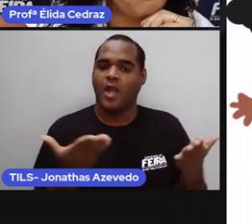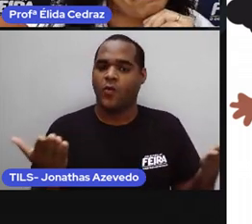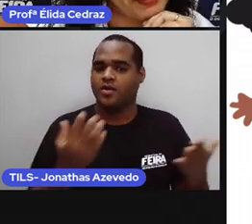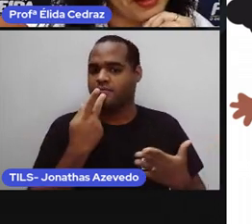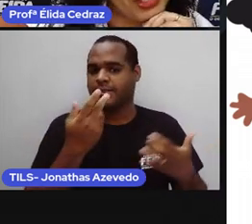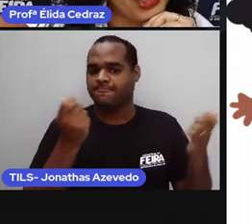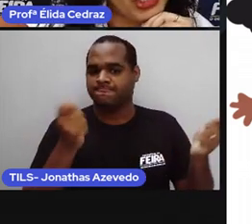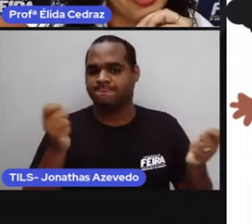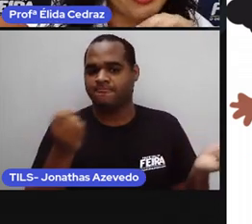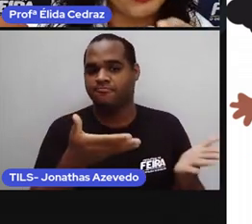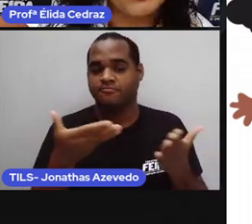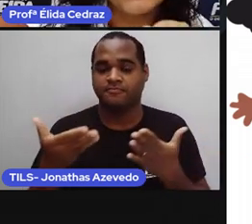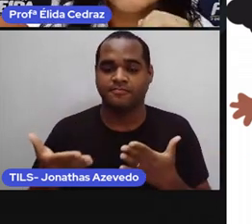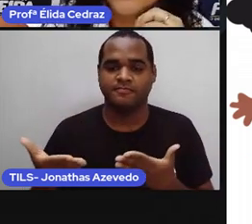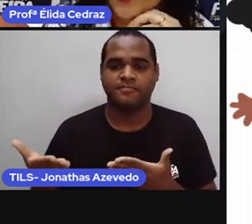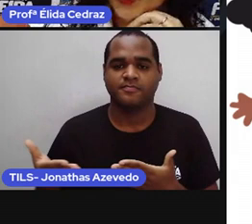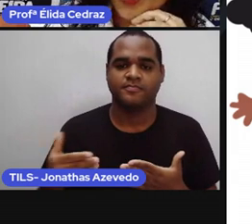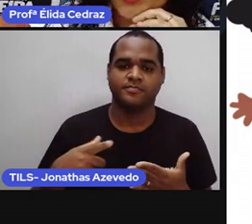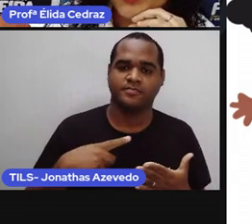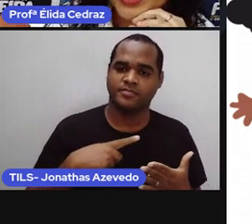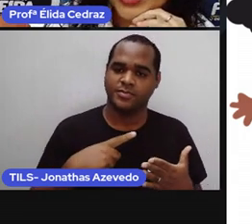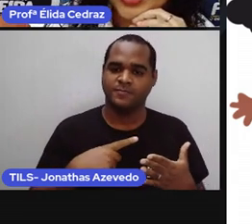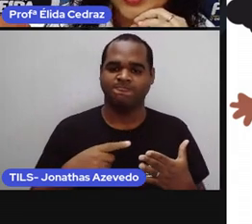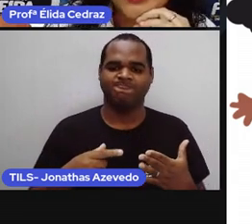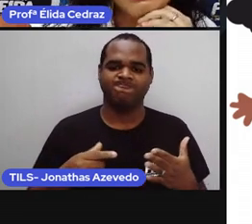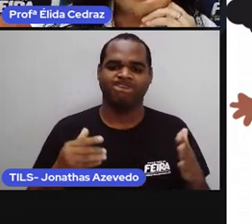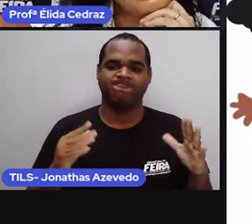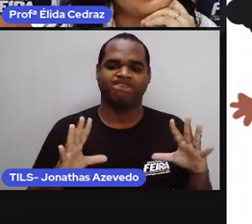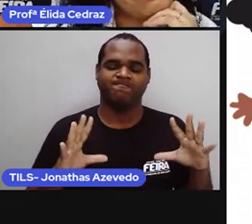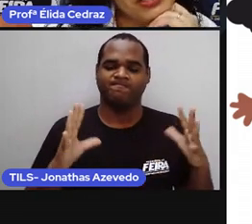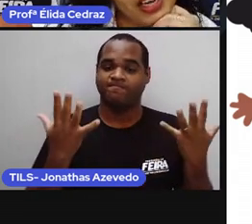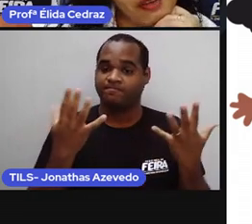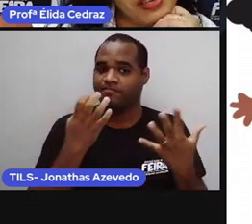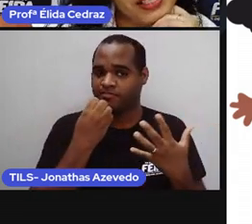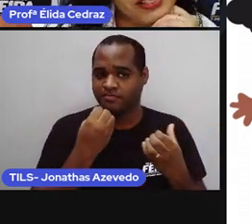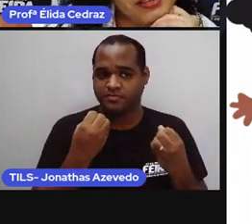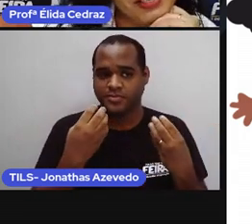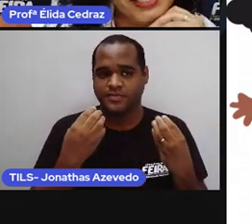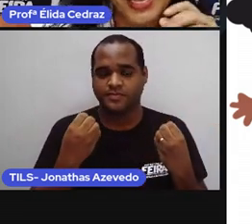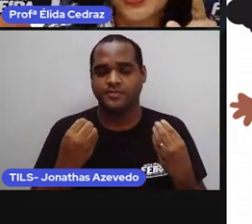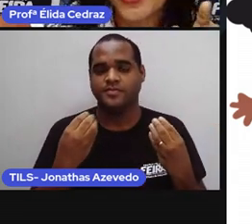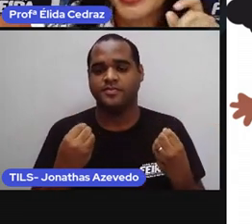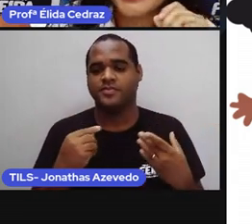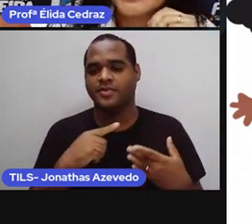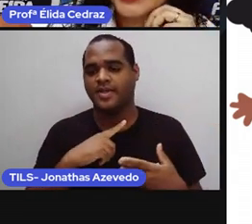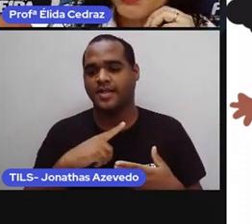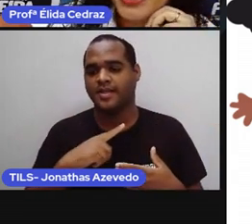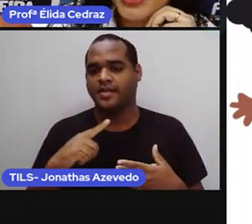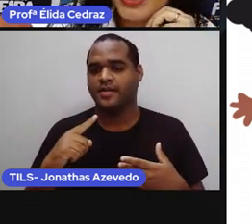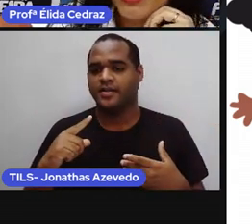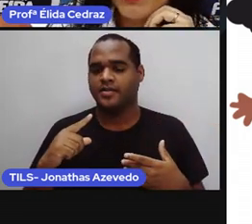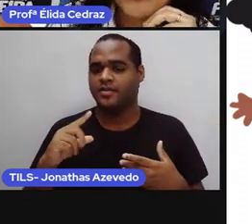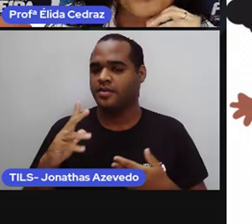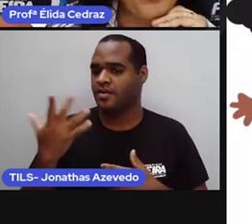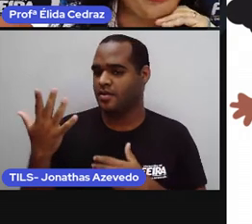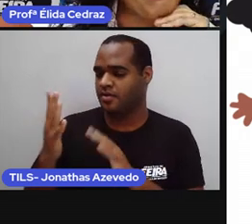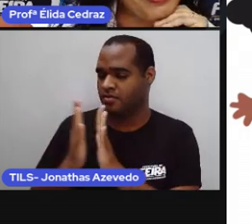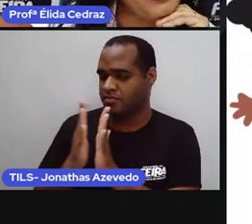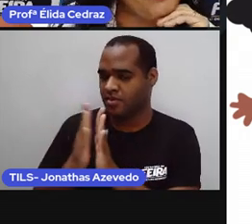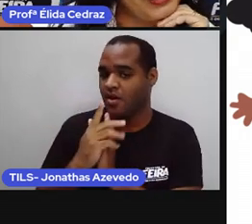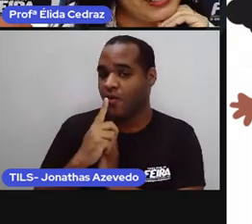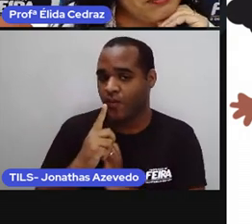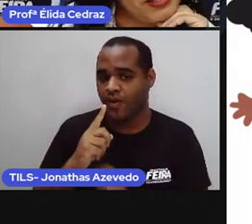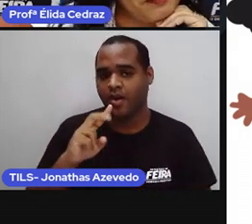a preencher um convite. e quem está fazendo aniversário é esse menininho, o